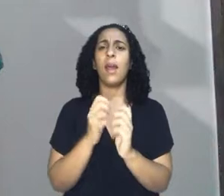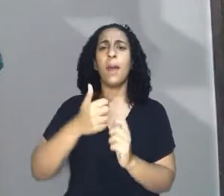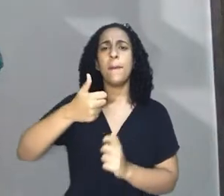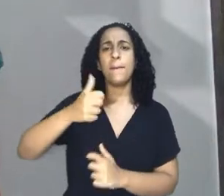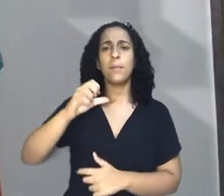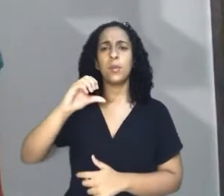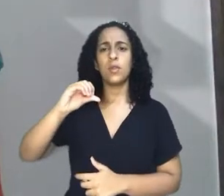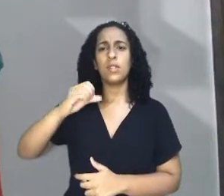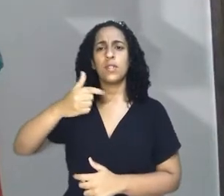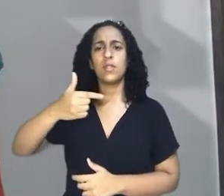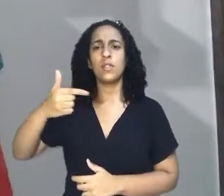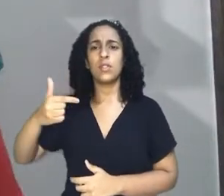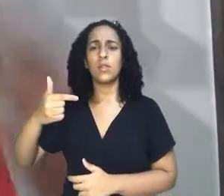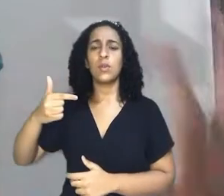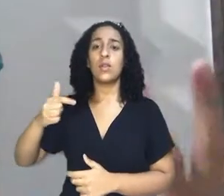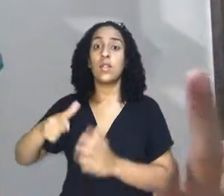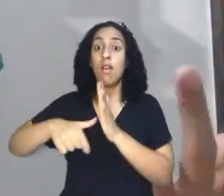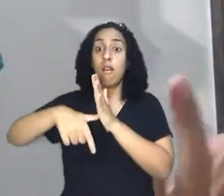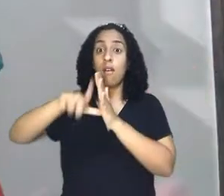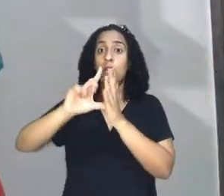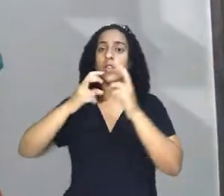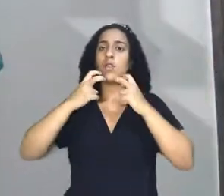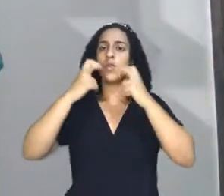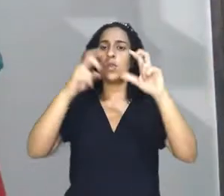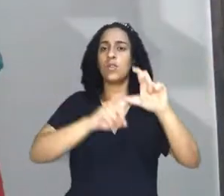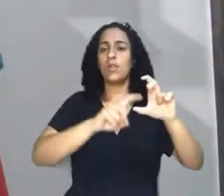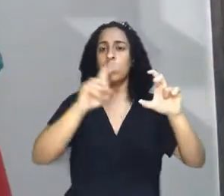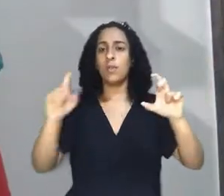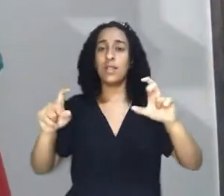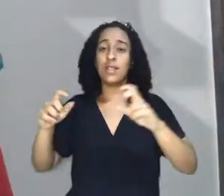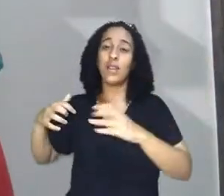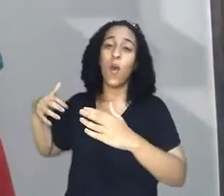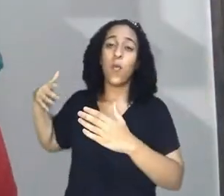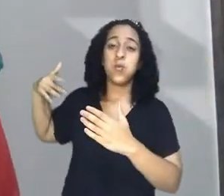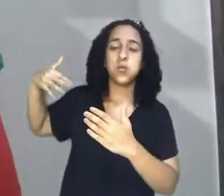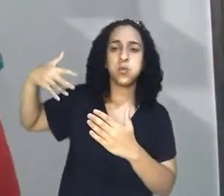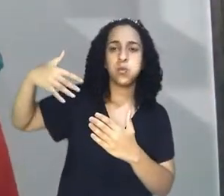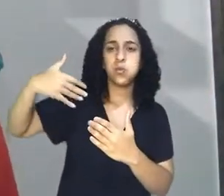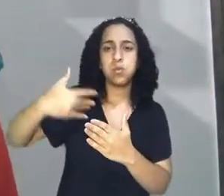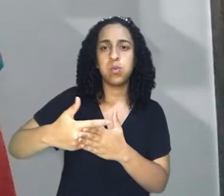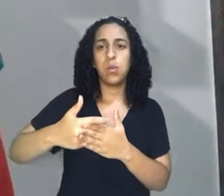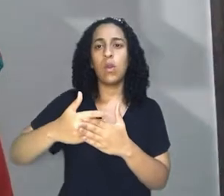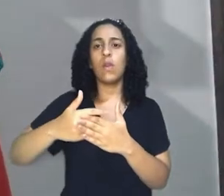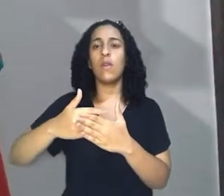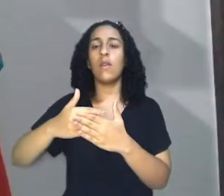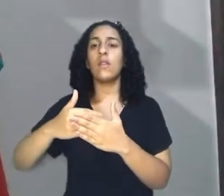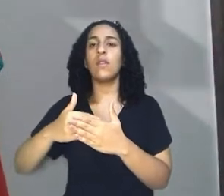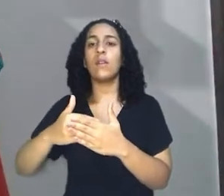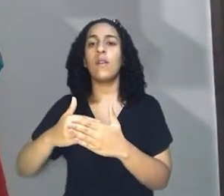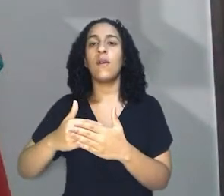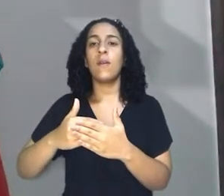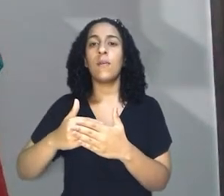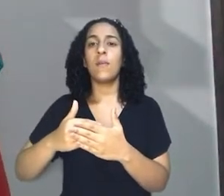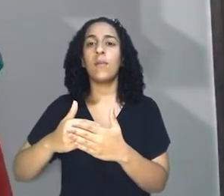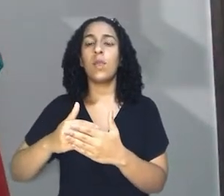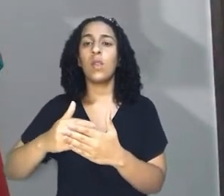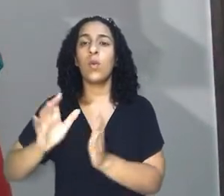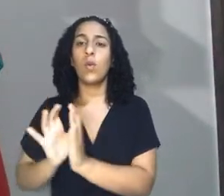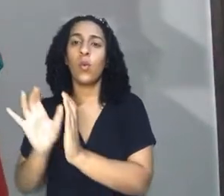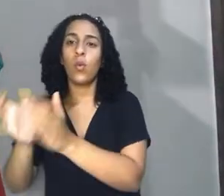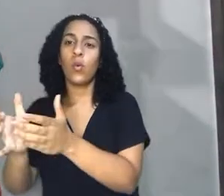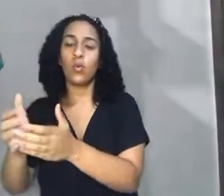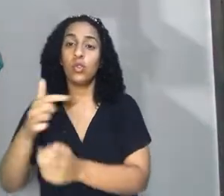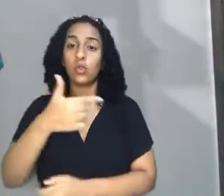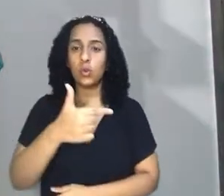junho de 1822, bem antes do grito de independência, e só teve fim com a saída dos portugueses de Salvador, em